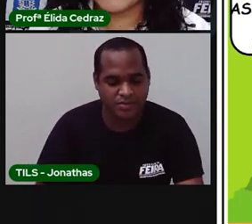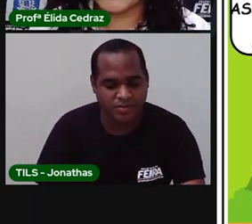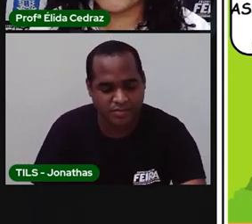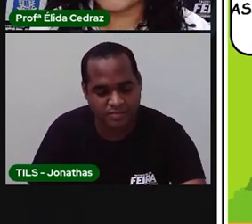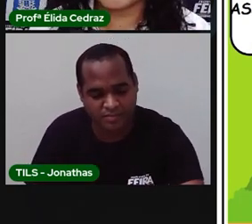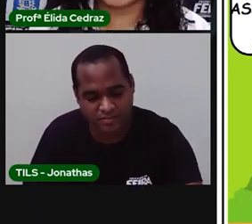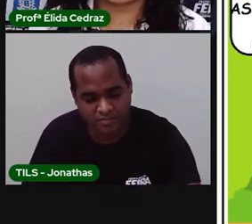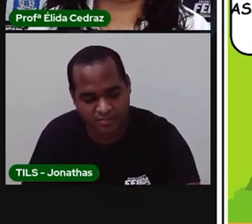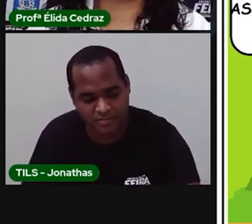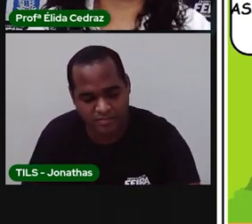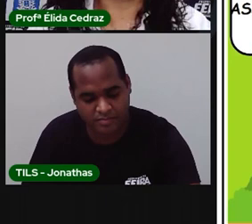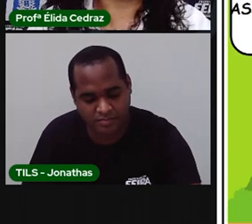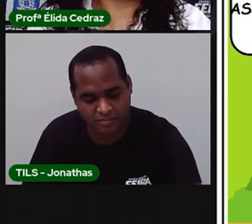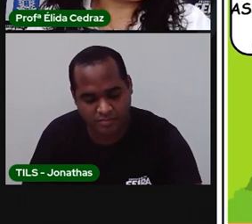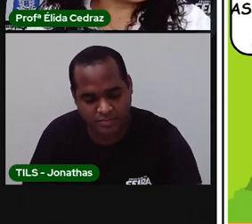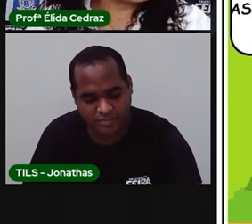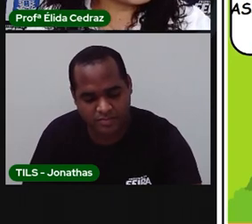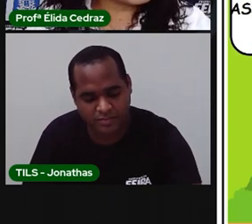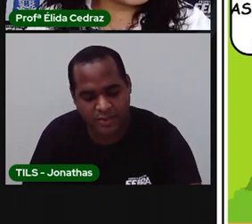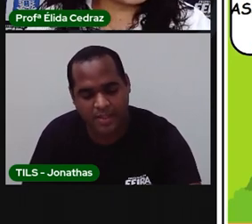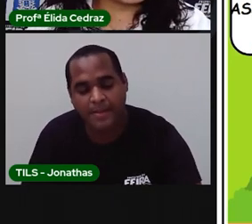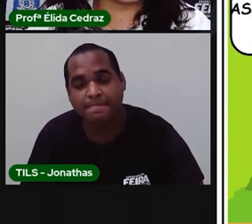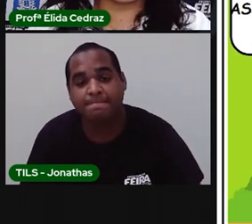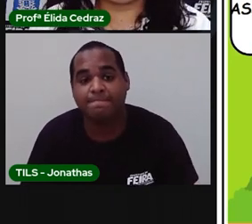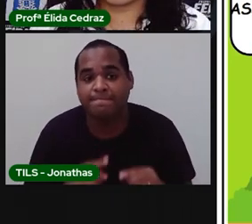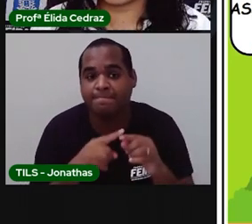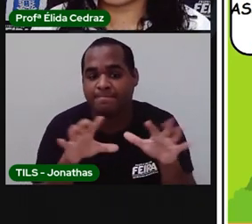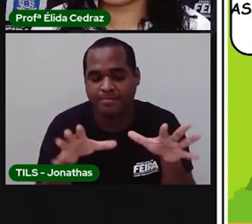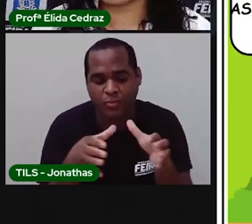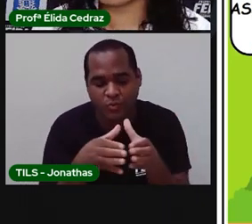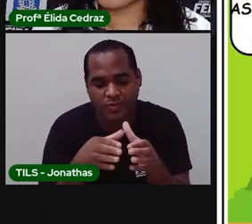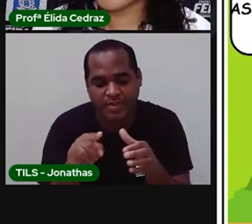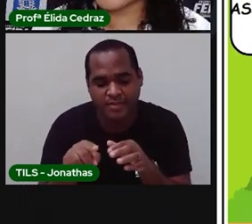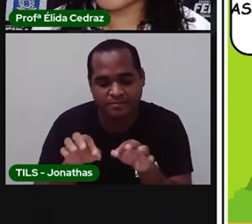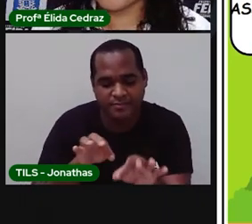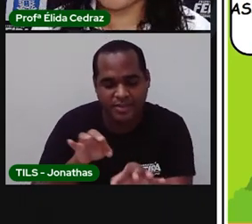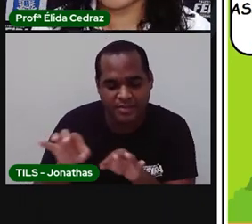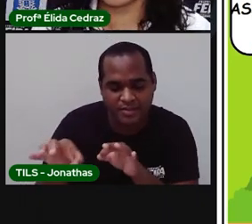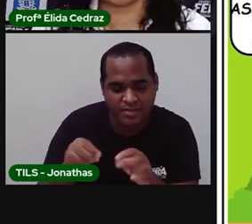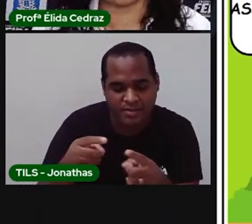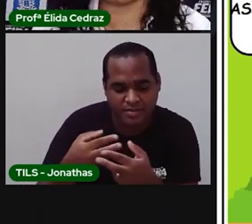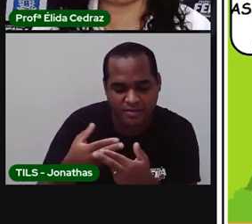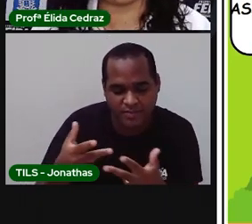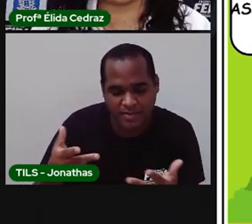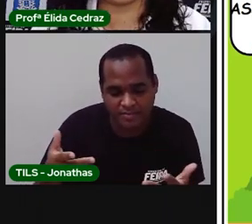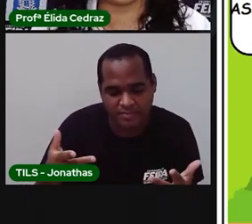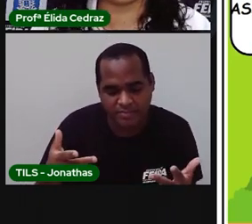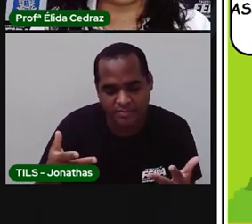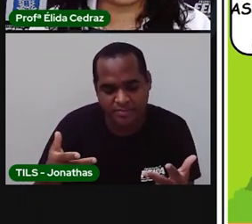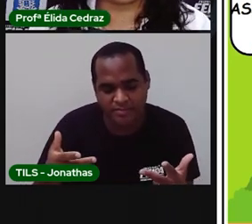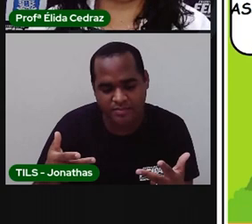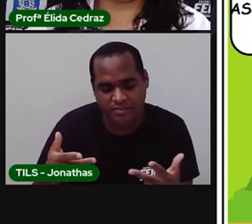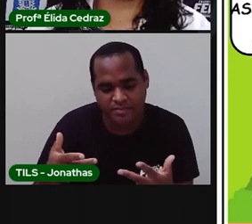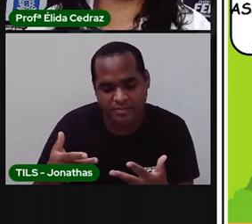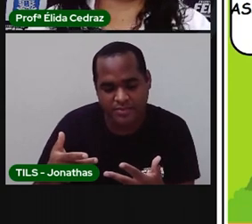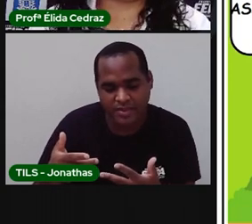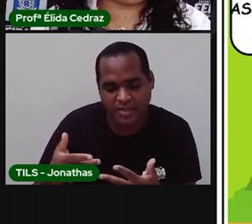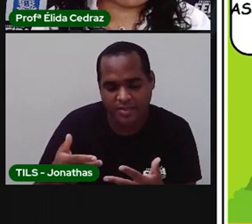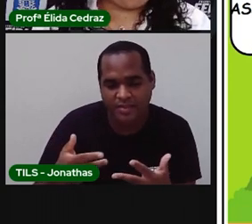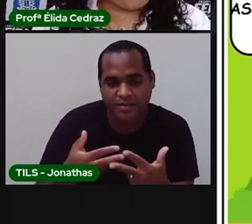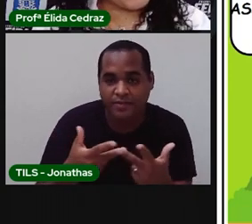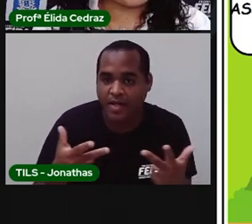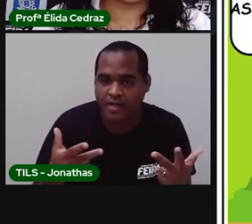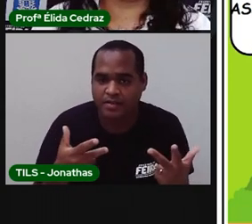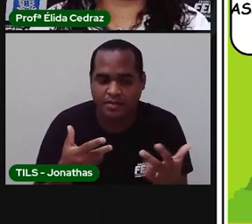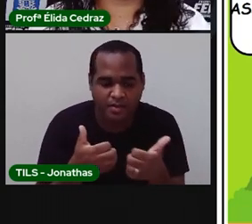parquinho. E decidiram que fariam uma festa surpresa para a Valentina, quando ela estivesse